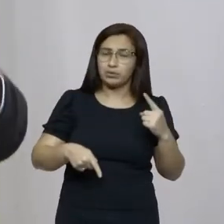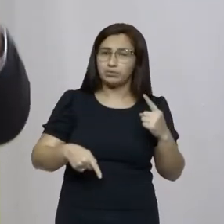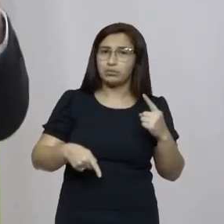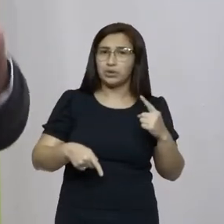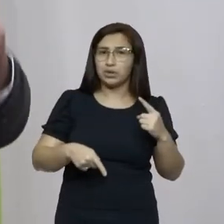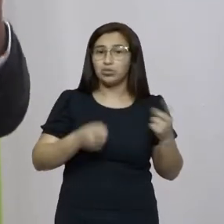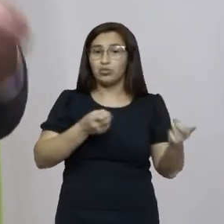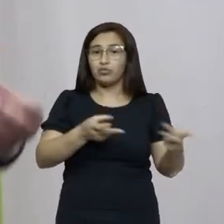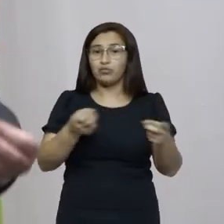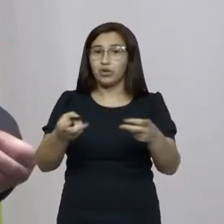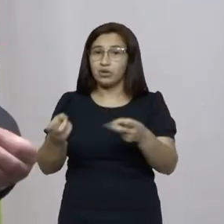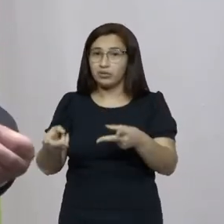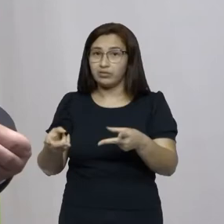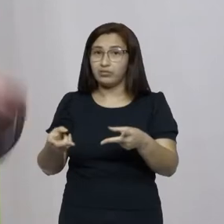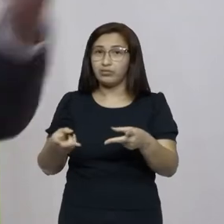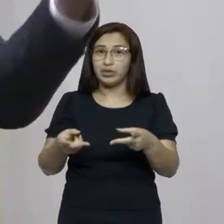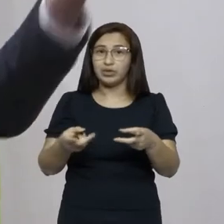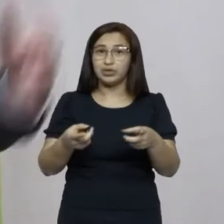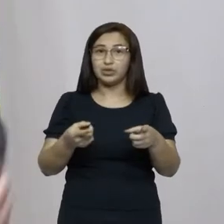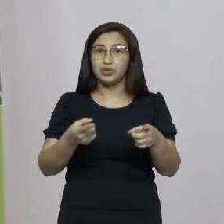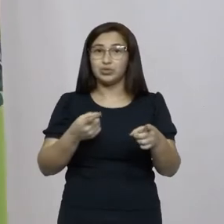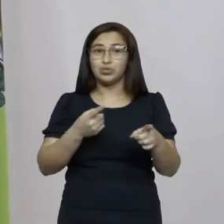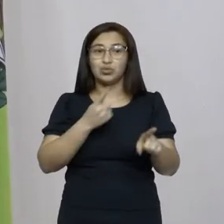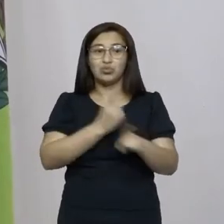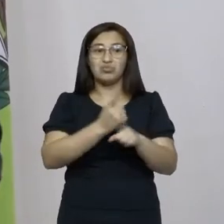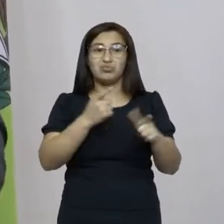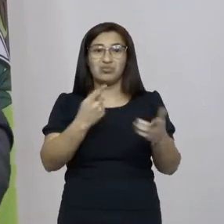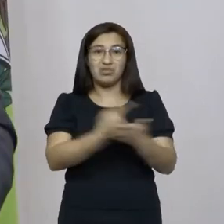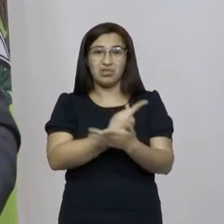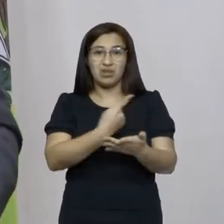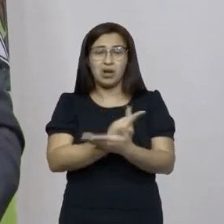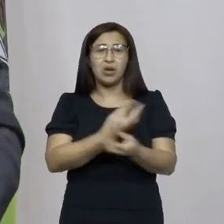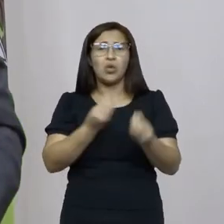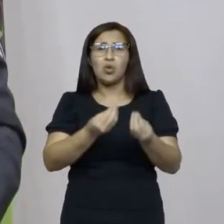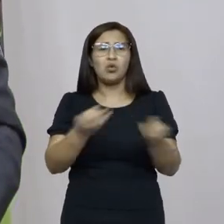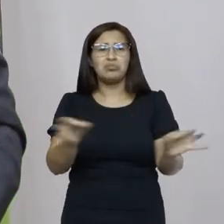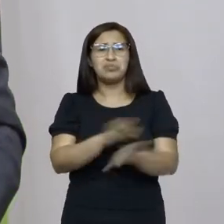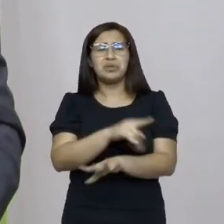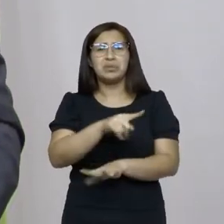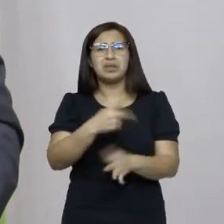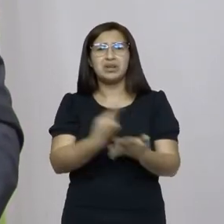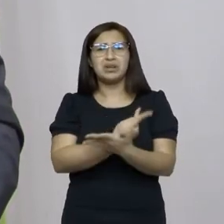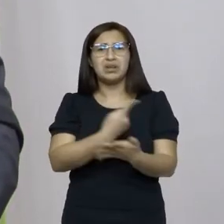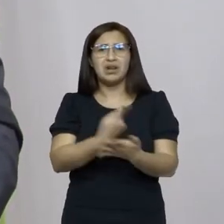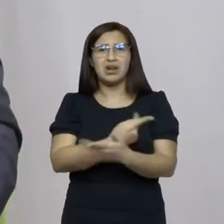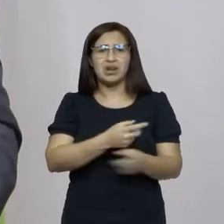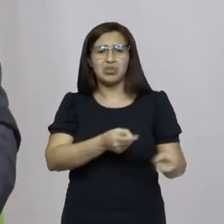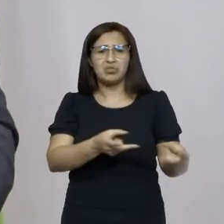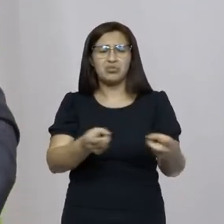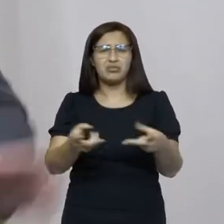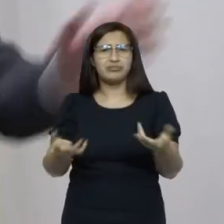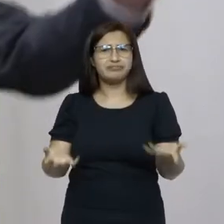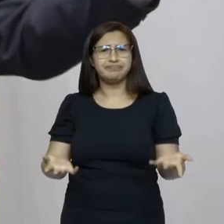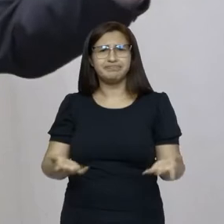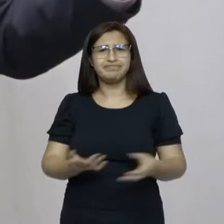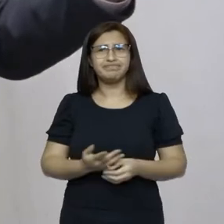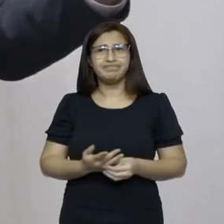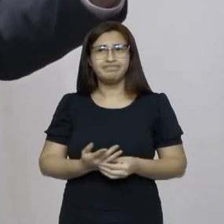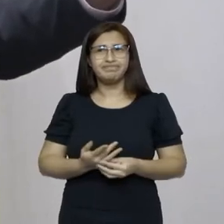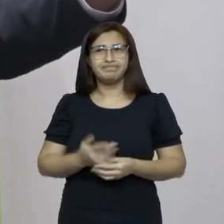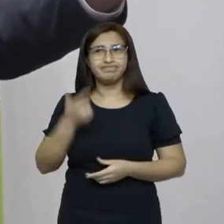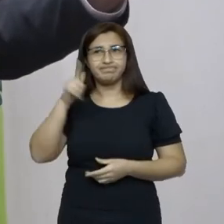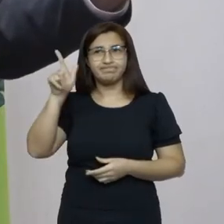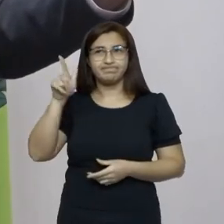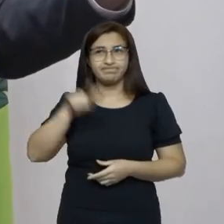é vendido no mercado negro como vamos acabar com o mercado negro? eu queria que essa cartilha mais um minuto senhor